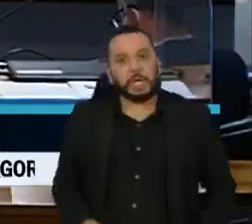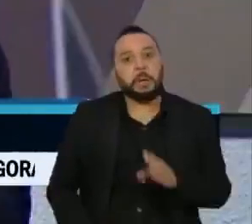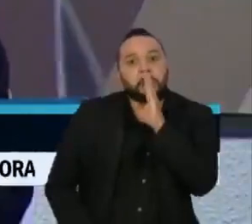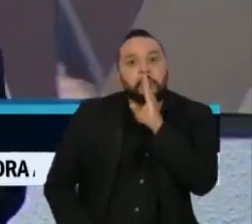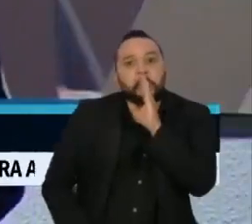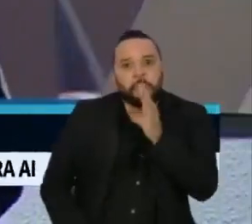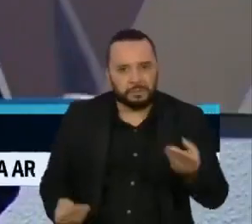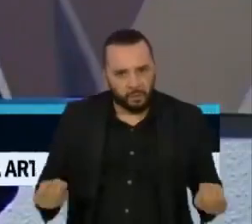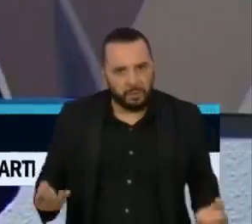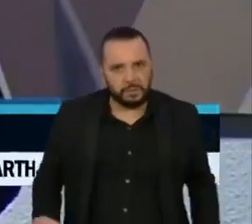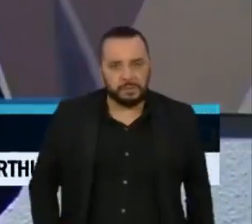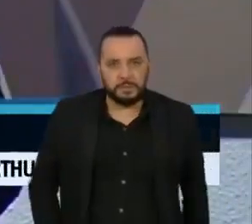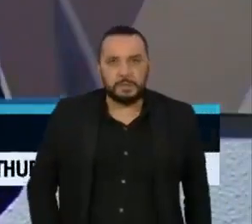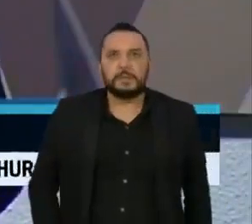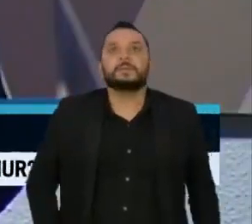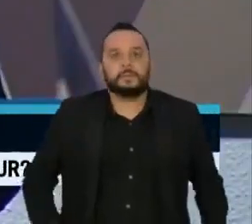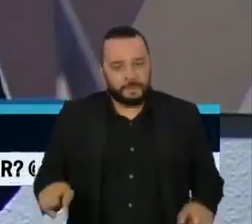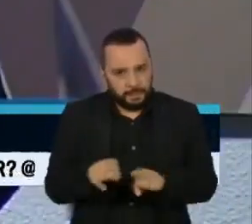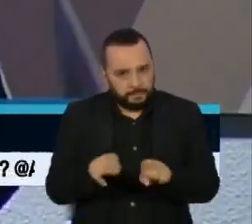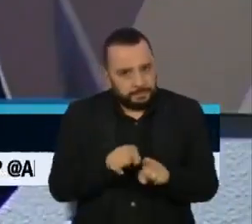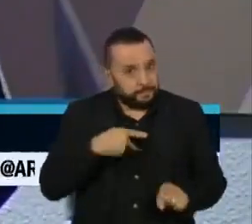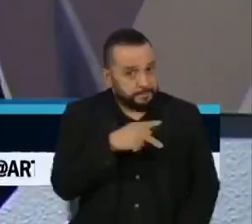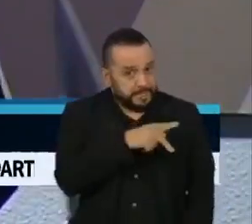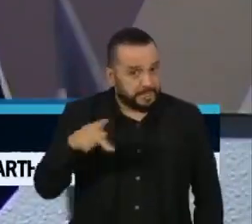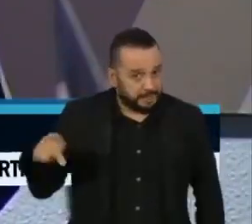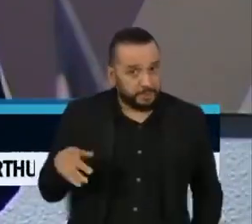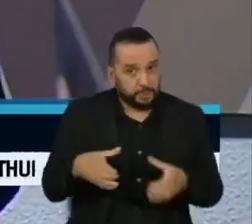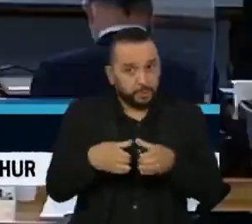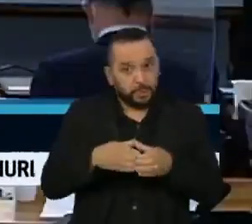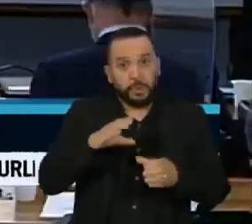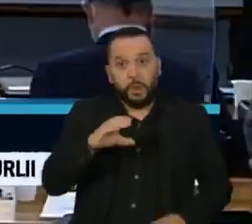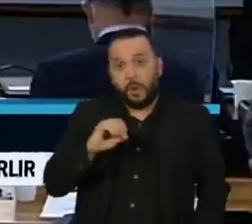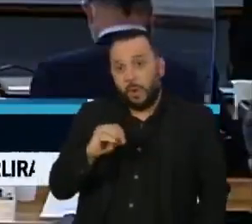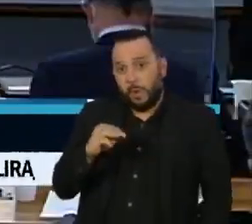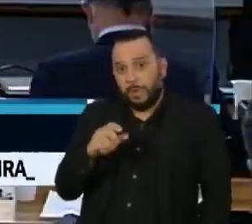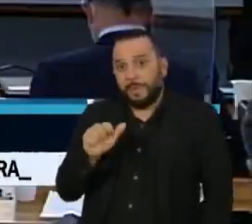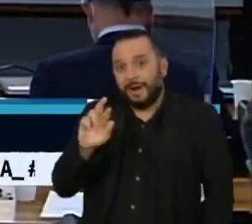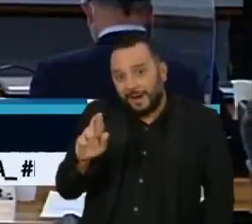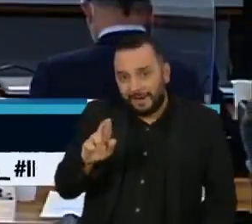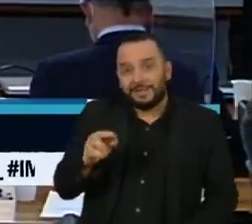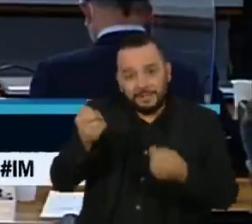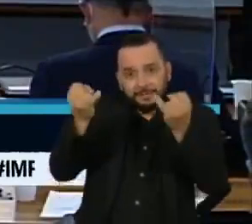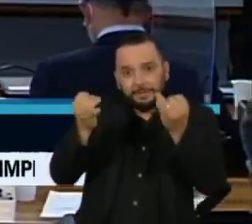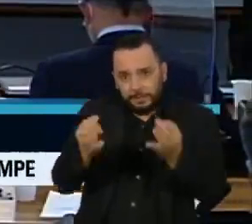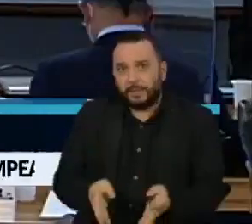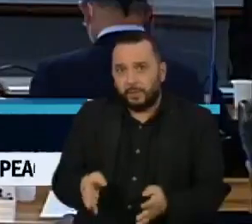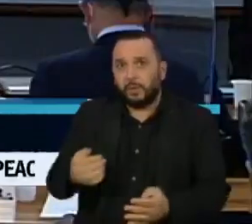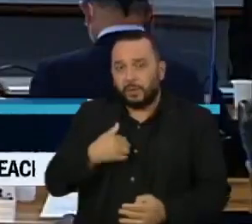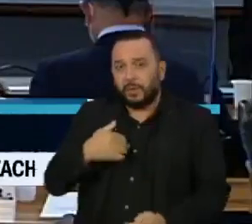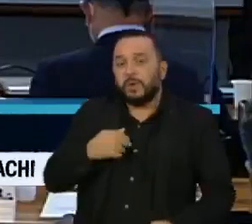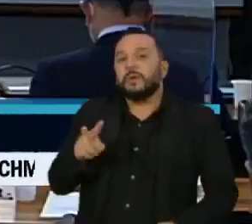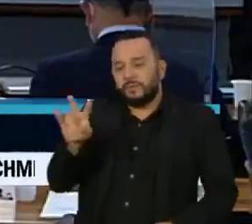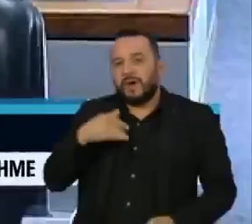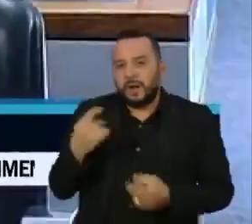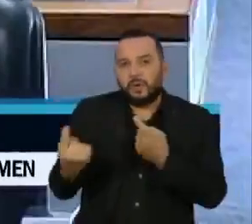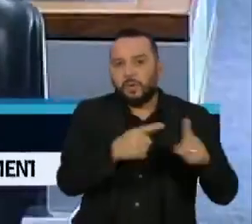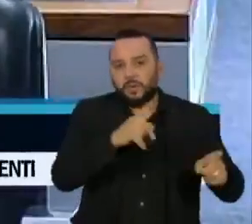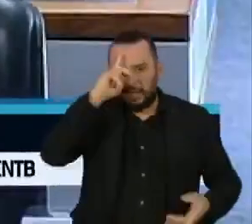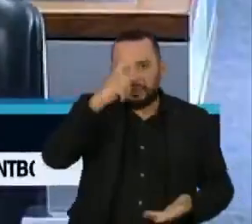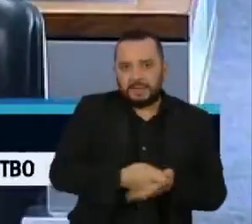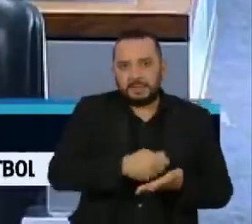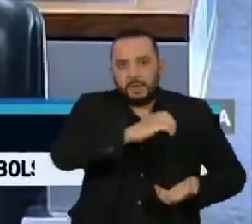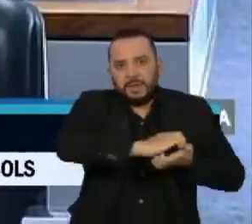na CPI. O presidente da comissão, o senador Omar Aziz, do PSD, afirmou que irá recorrer da decisão do STF.